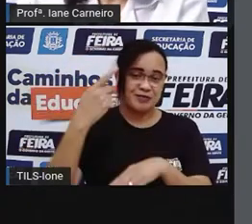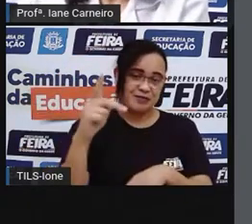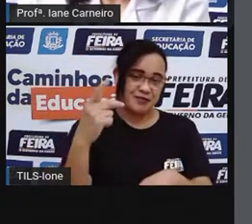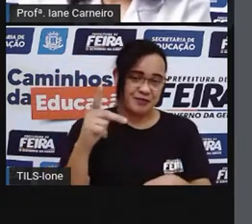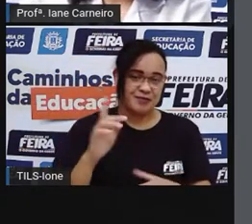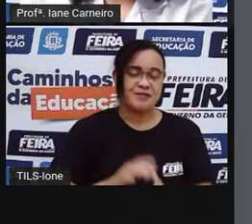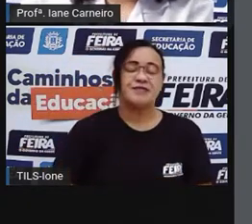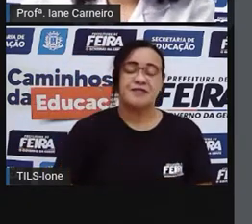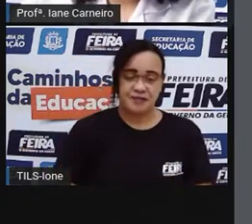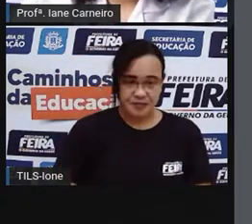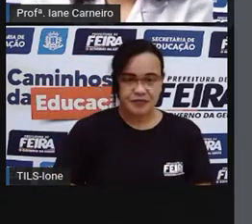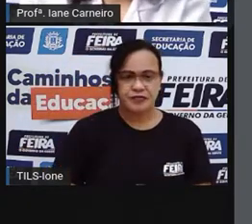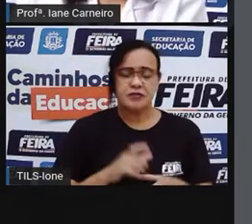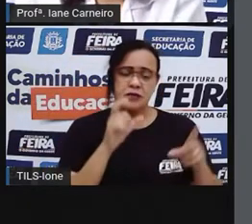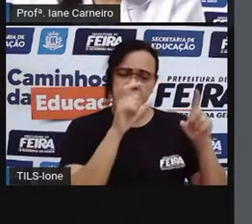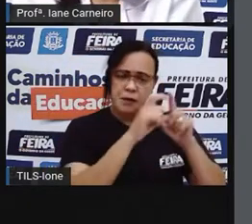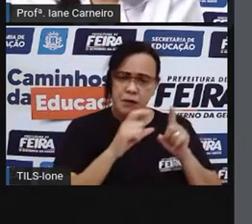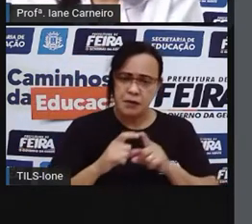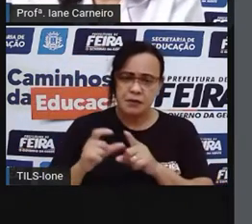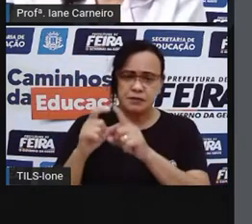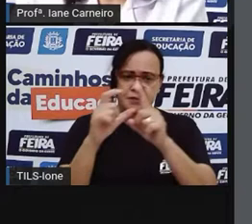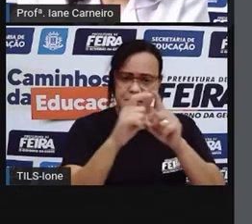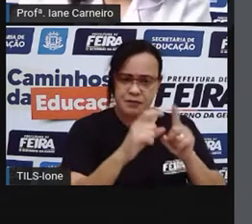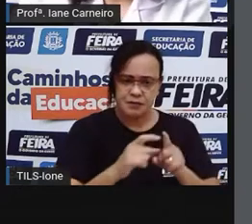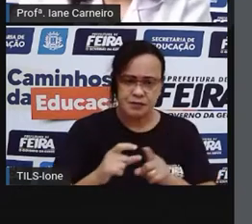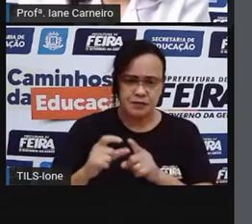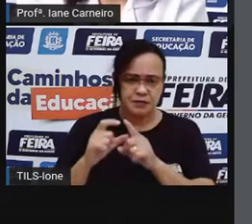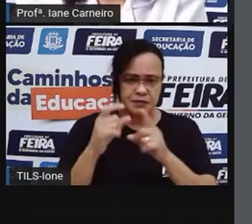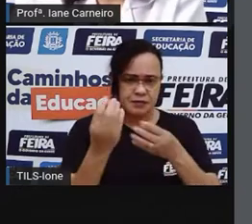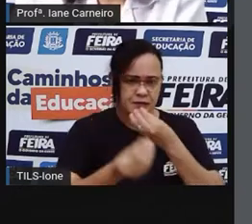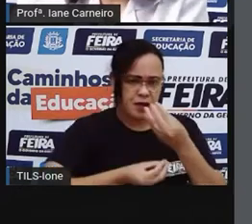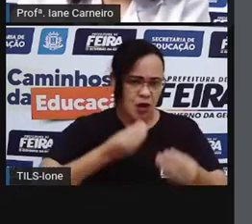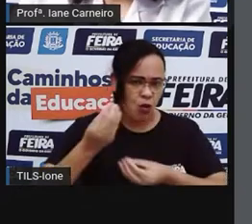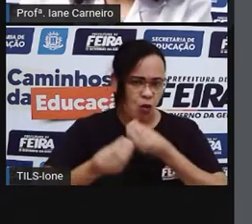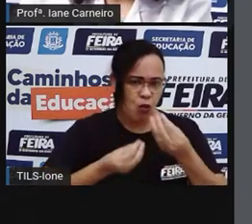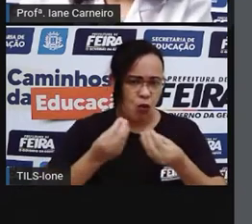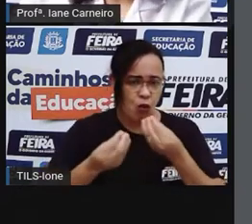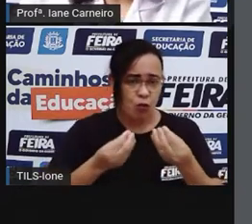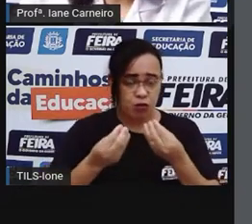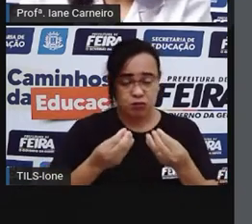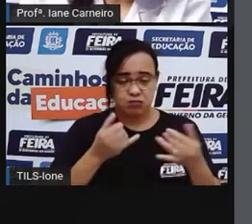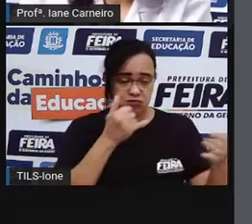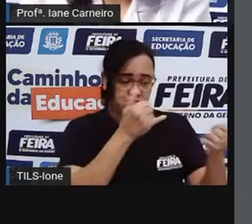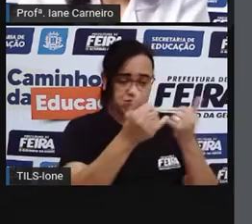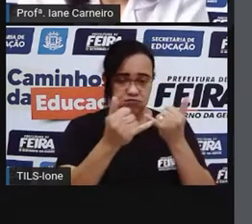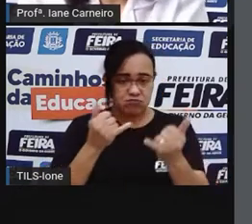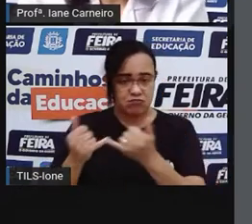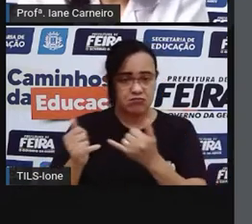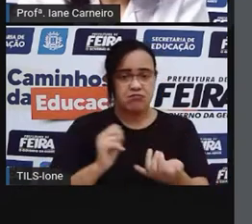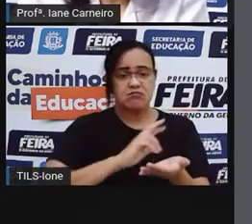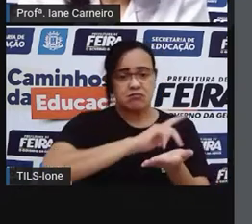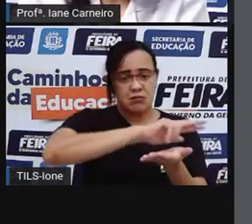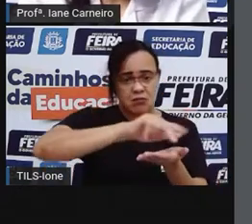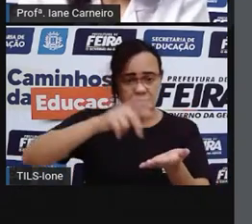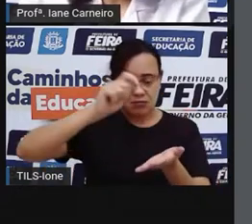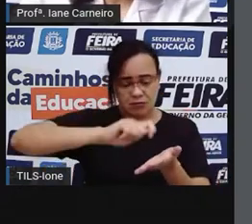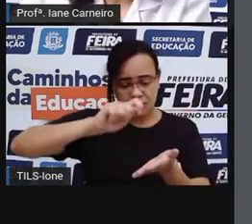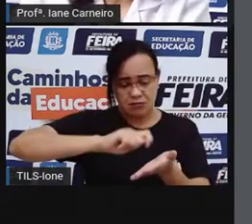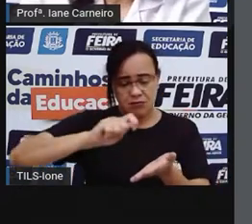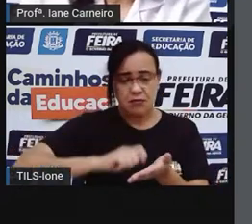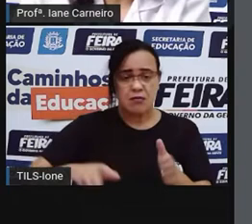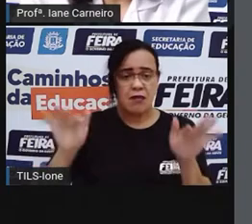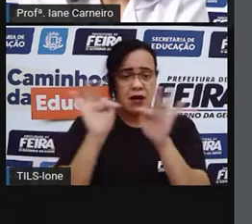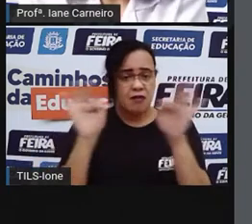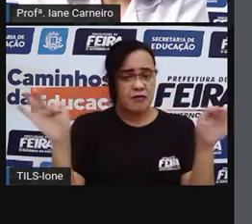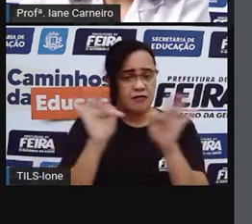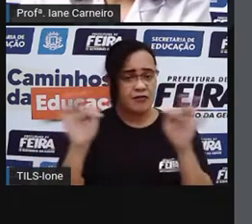As palavras, como vimos, mesmo de escritas iguais, na frase são diferentes e não